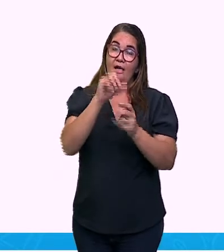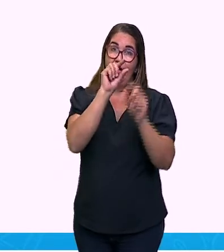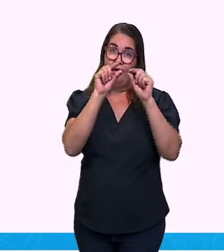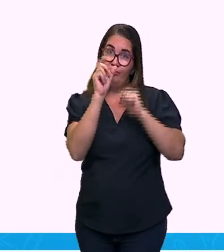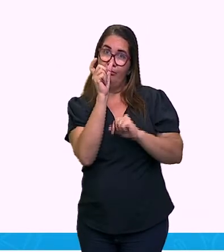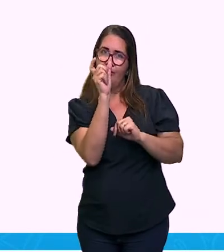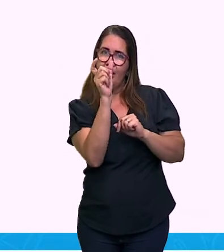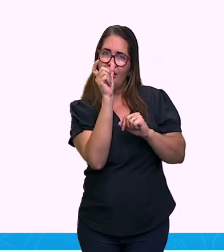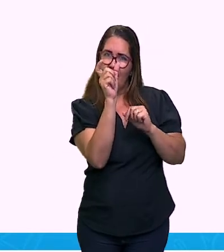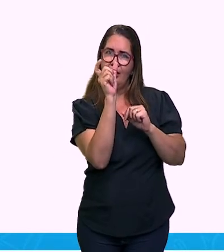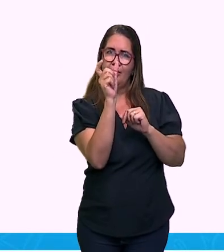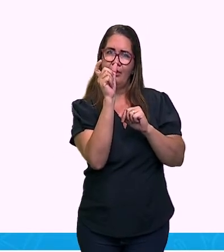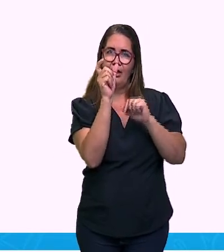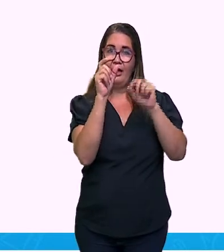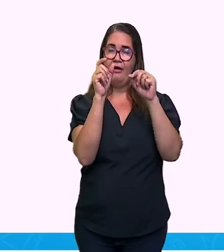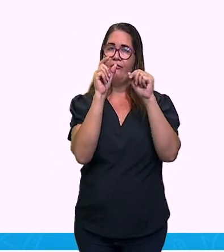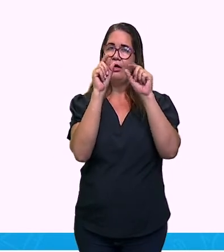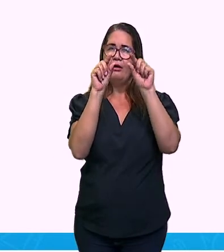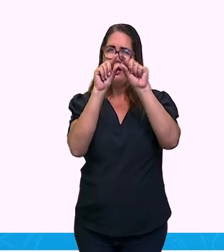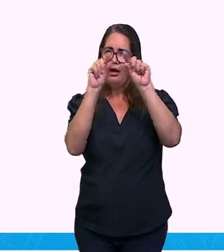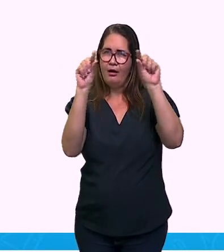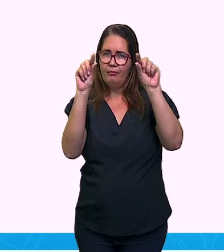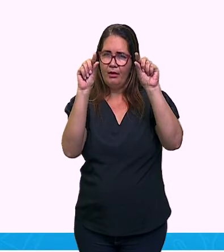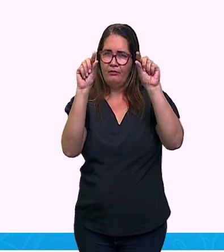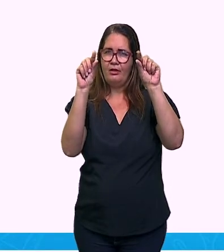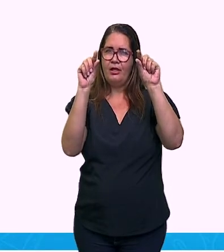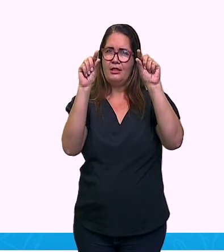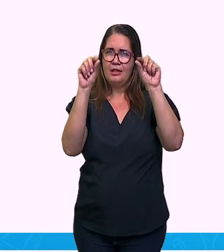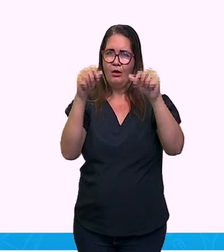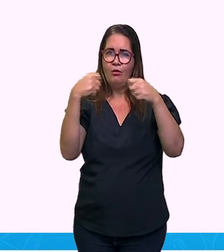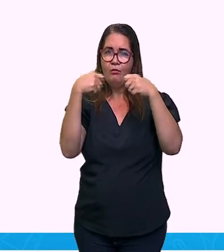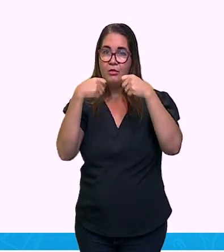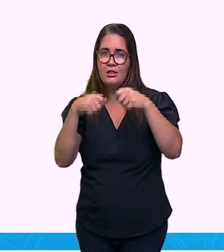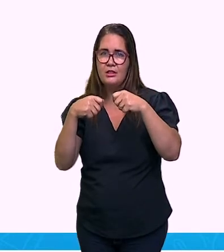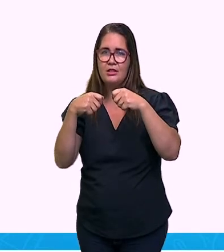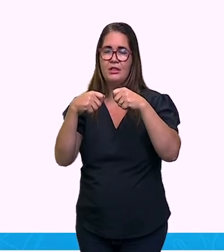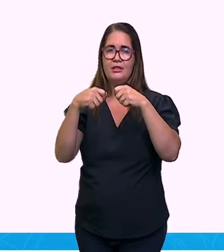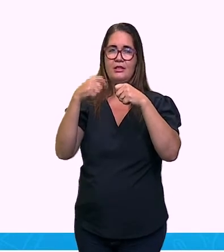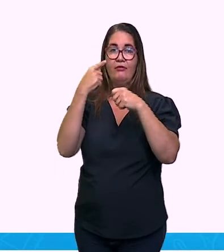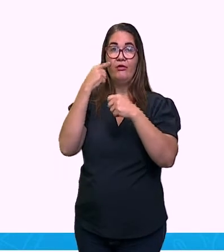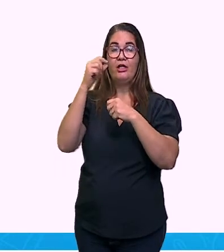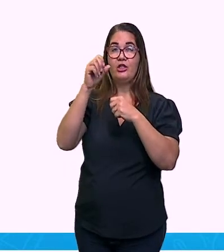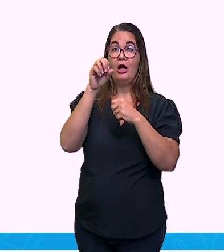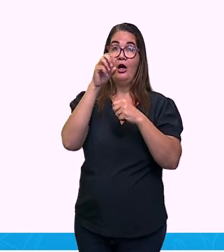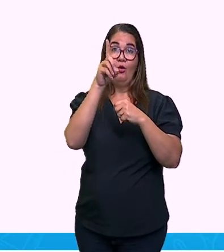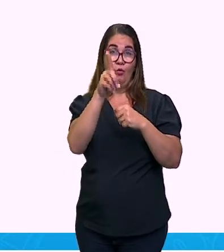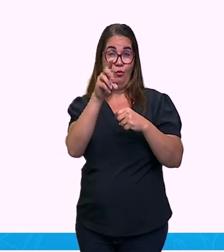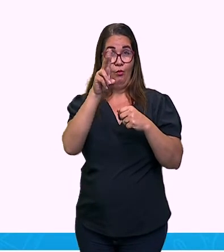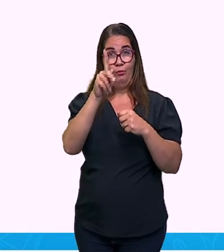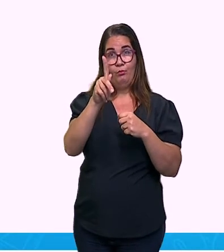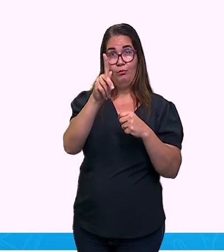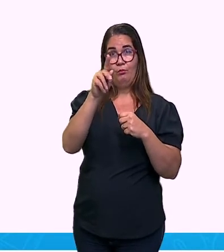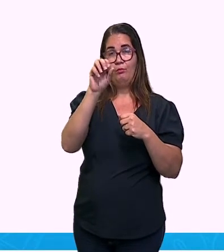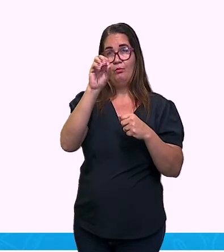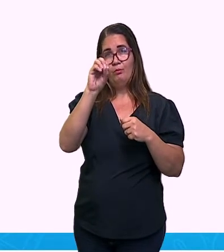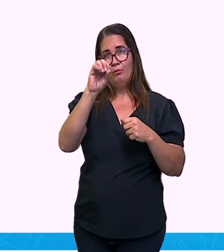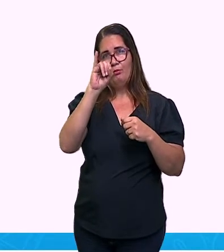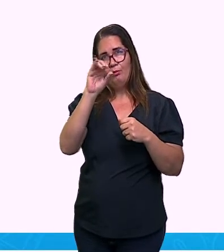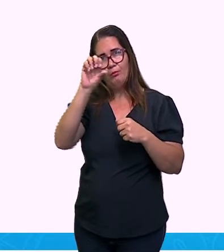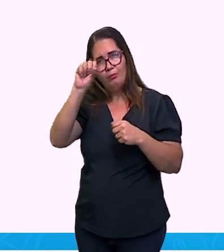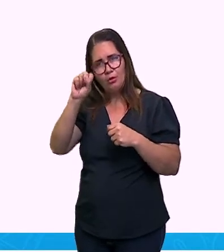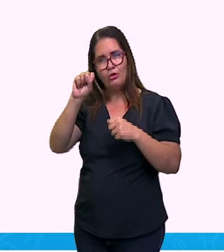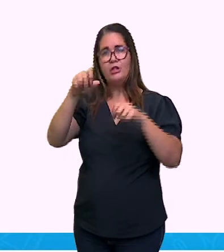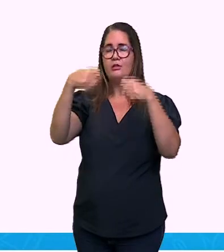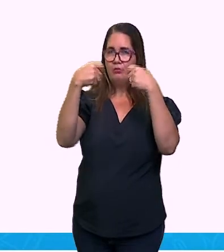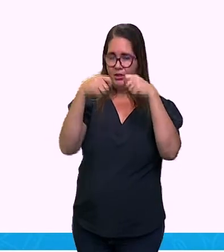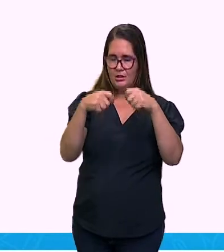conclusão, ele virá depois do verbo e terá uma vírgula. Tá certo? Para poder sinalizá